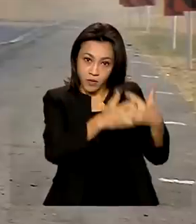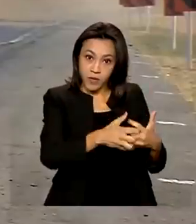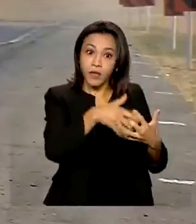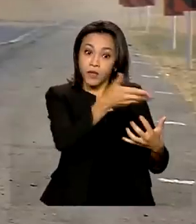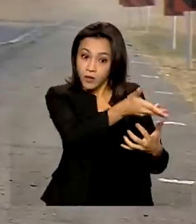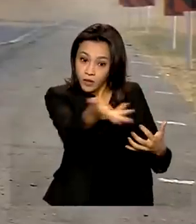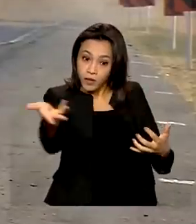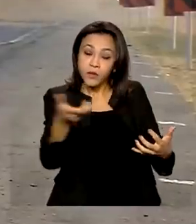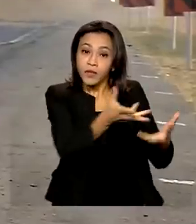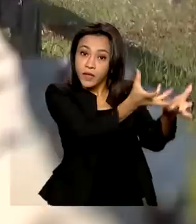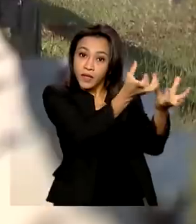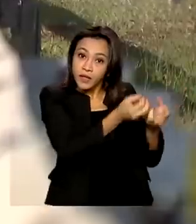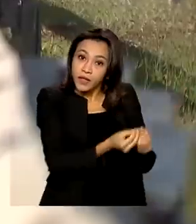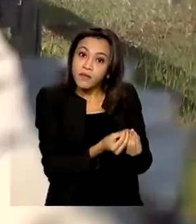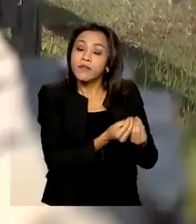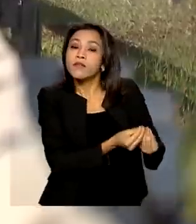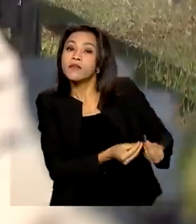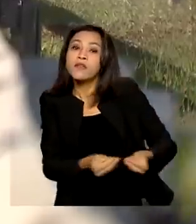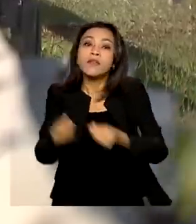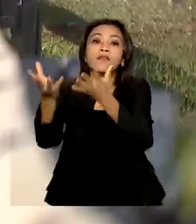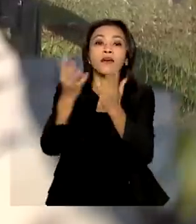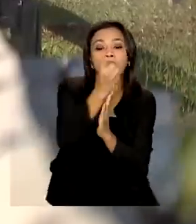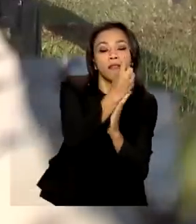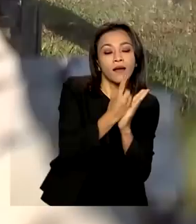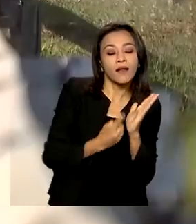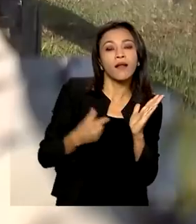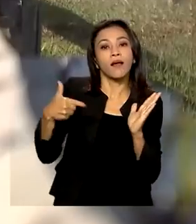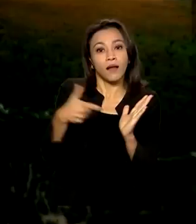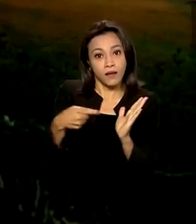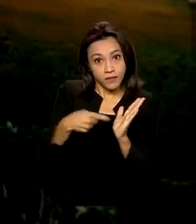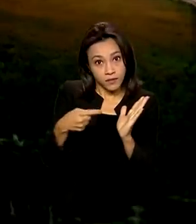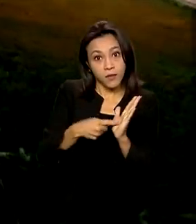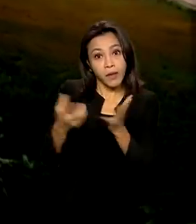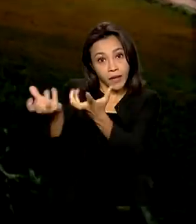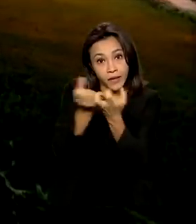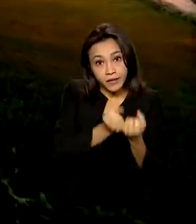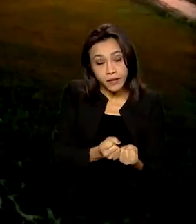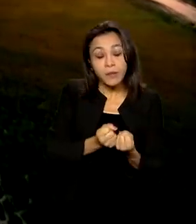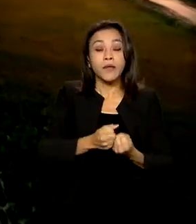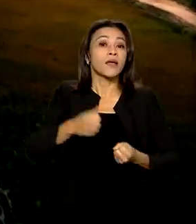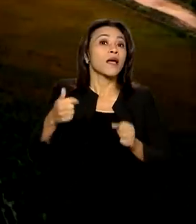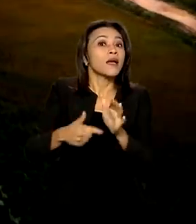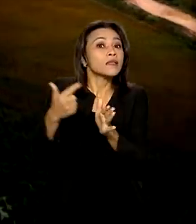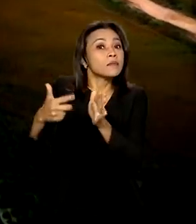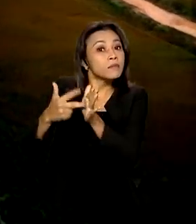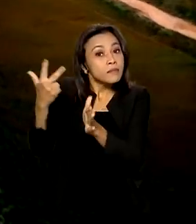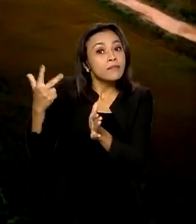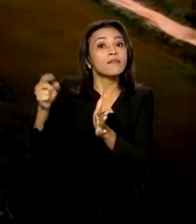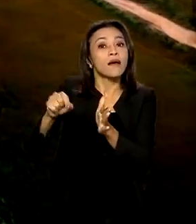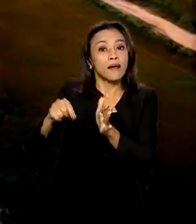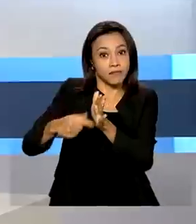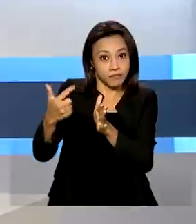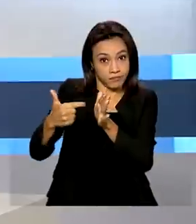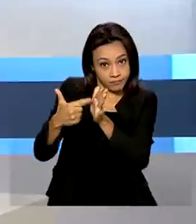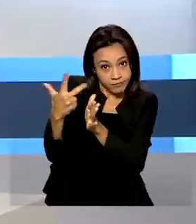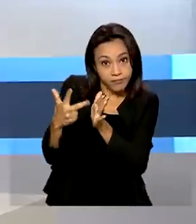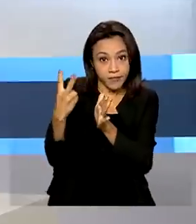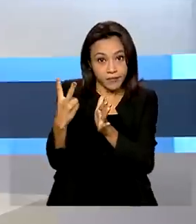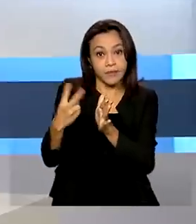enviarem a autodeclaração para receber as duas primeiras parcelas do benefício emergencial.